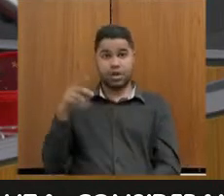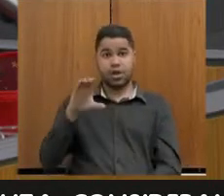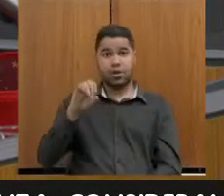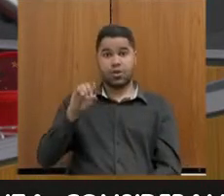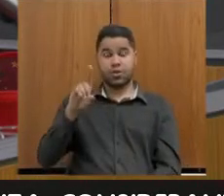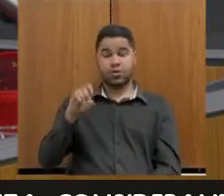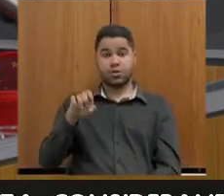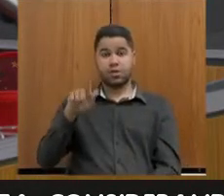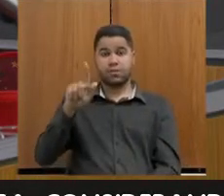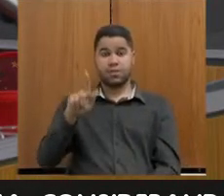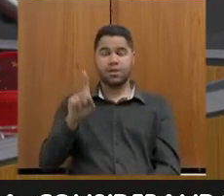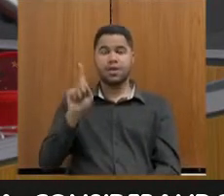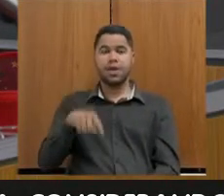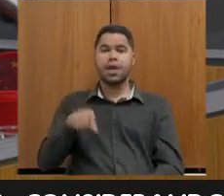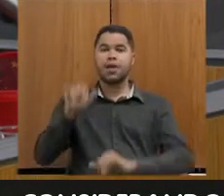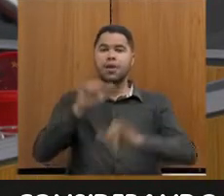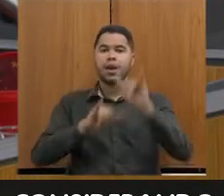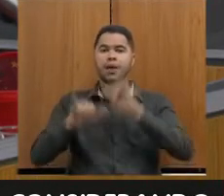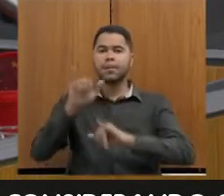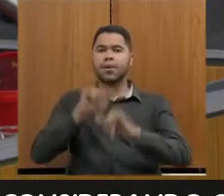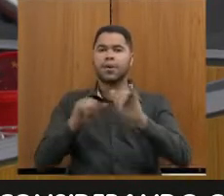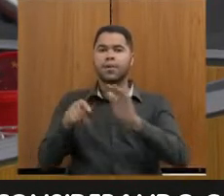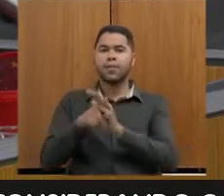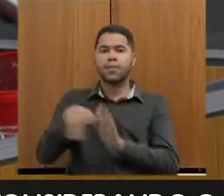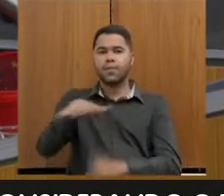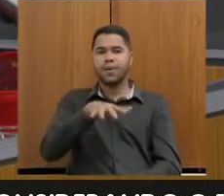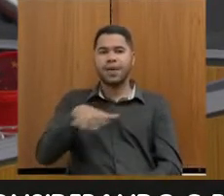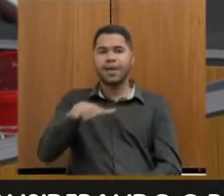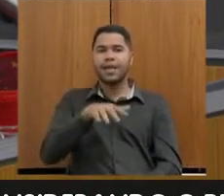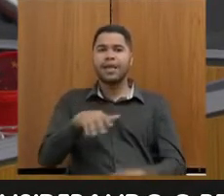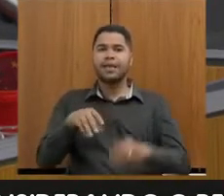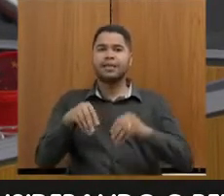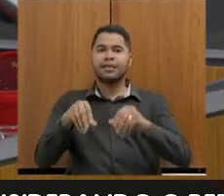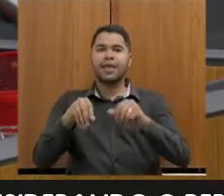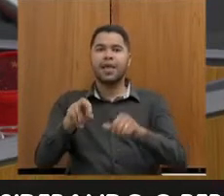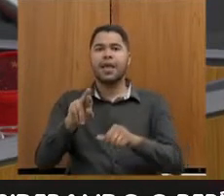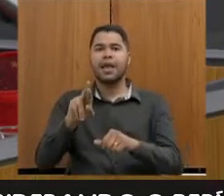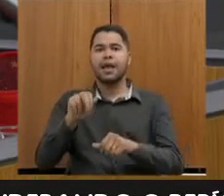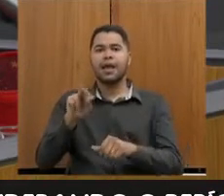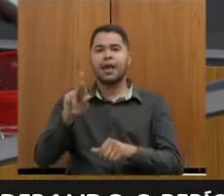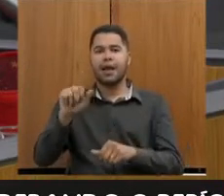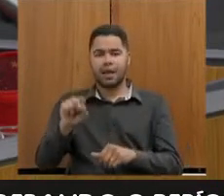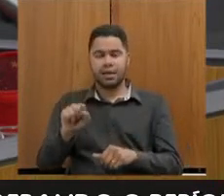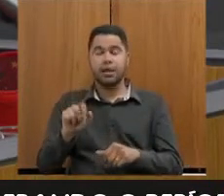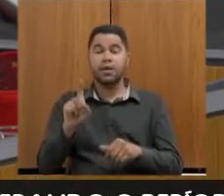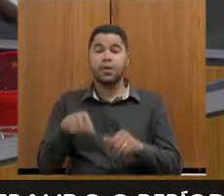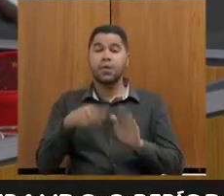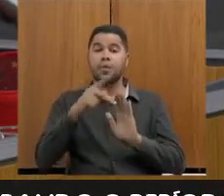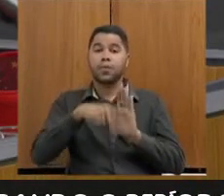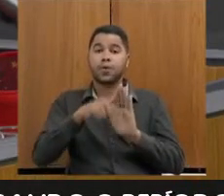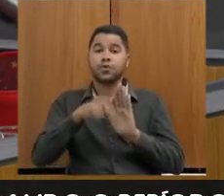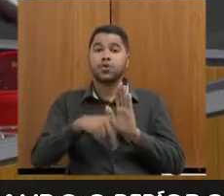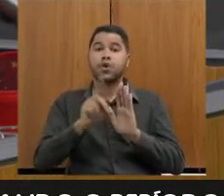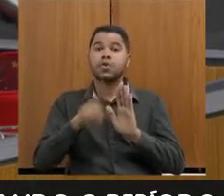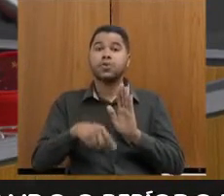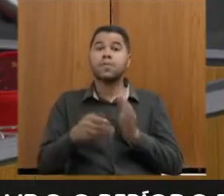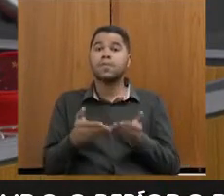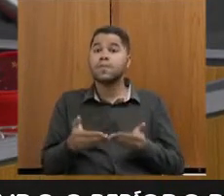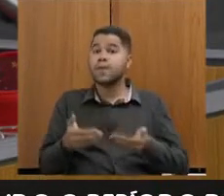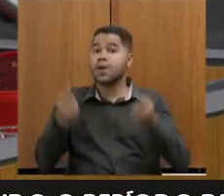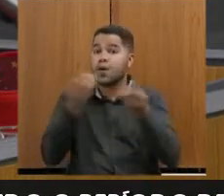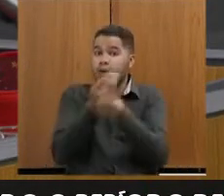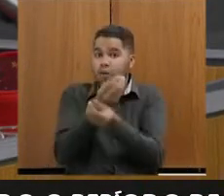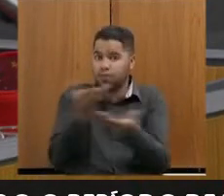laboratório fábrica de imãs de terras raras. Está oferecendo o projeto na modalidade de melhor